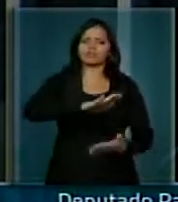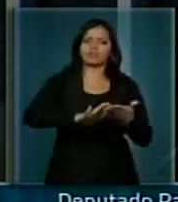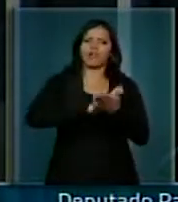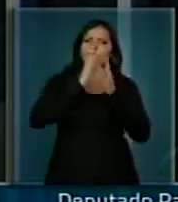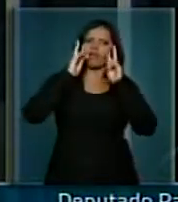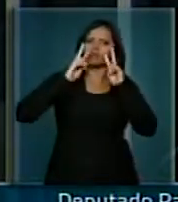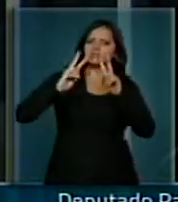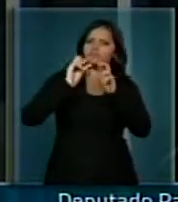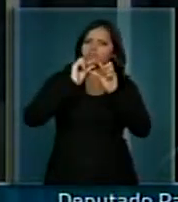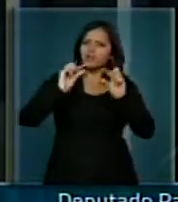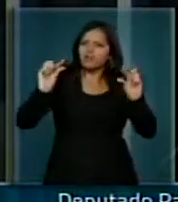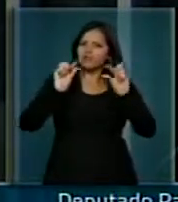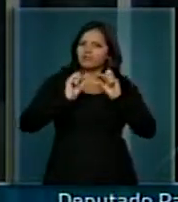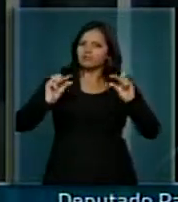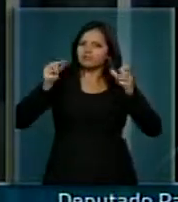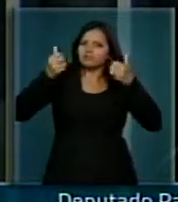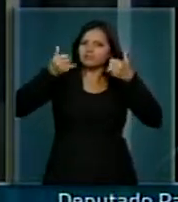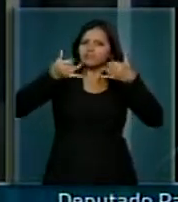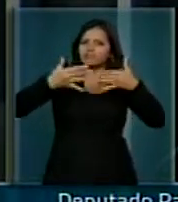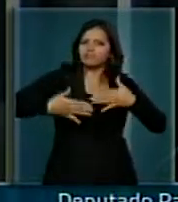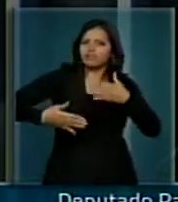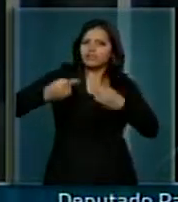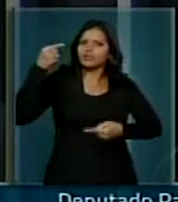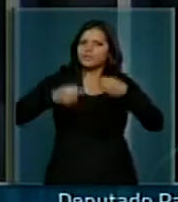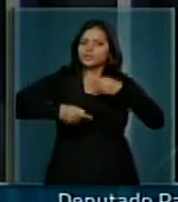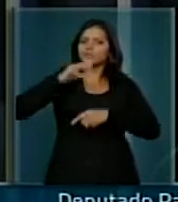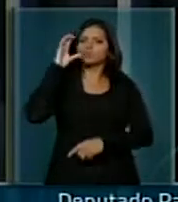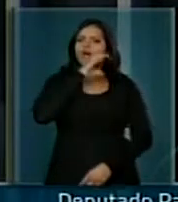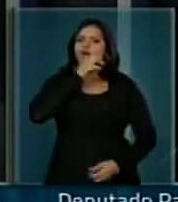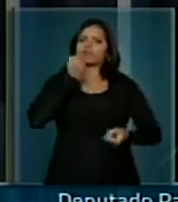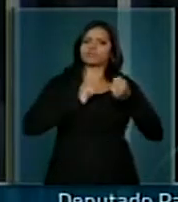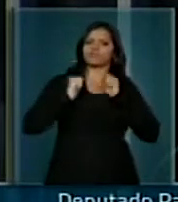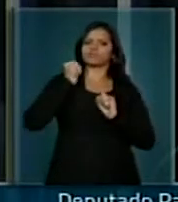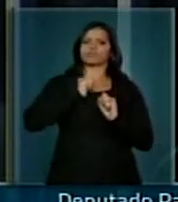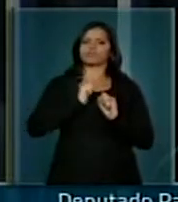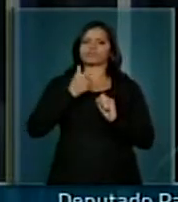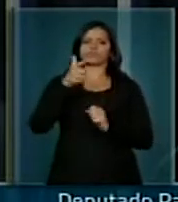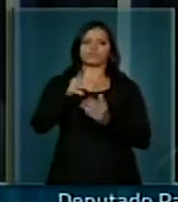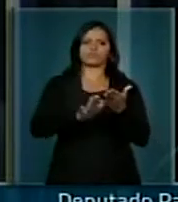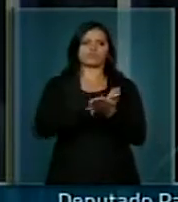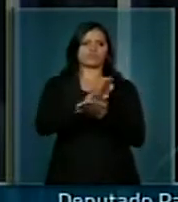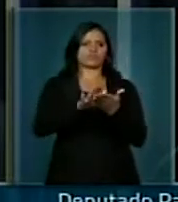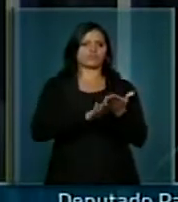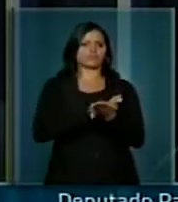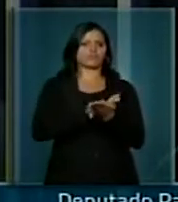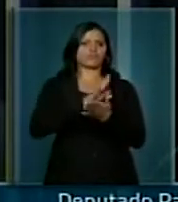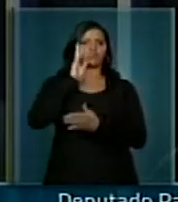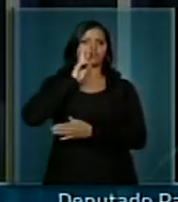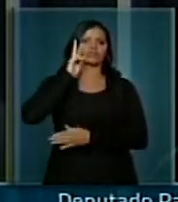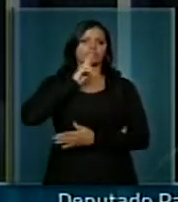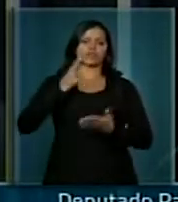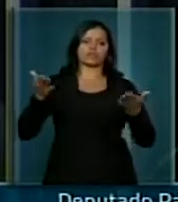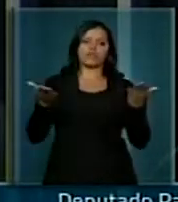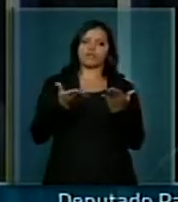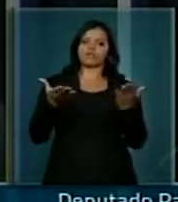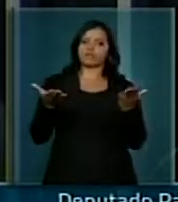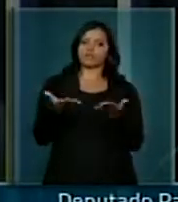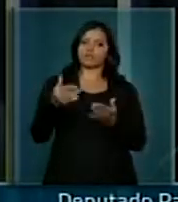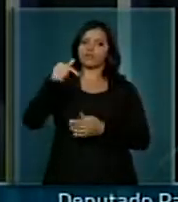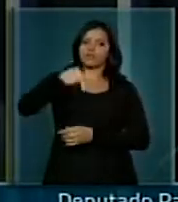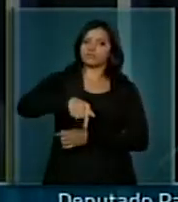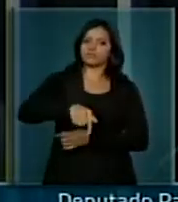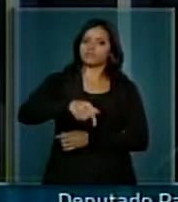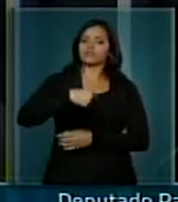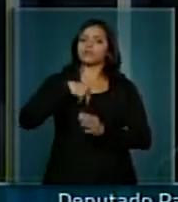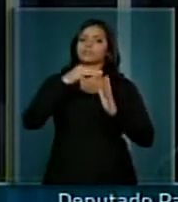atenção aos detalhes, numa discussão rápida, sem precedentes, na história recém do parlamento, mandam uma